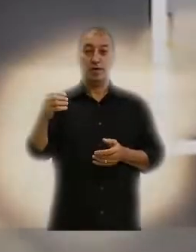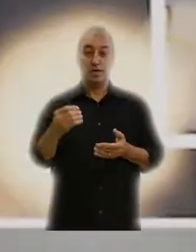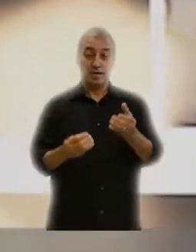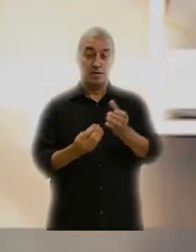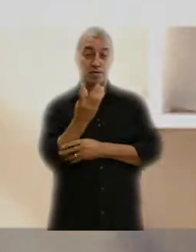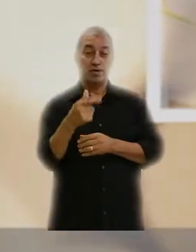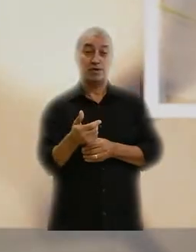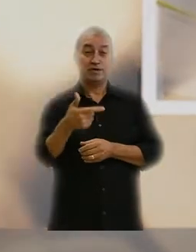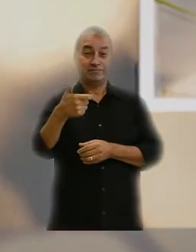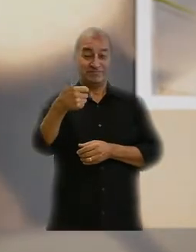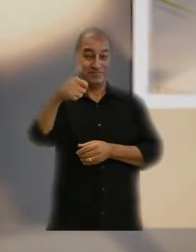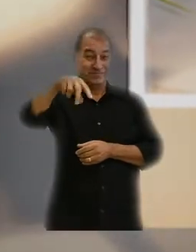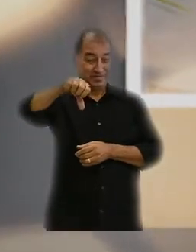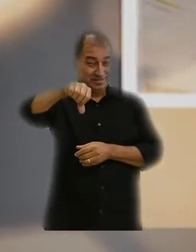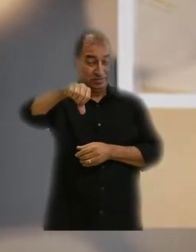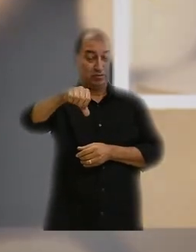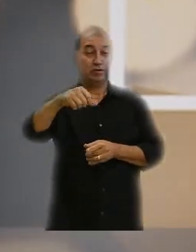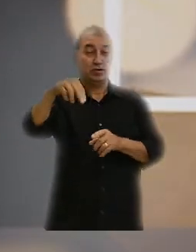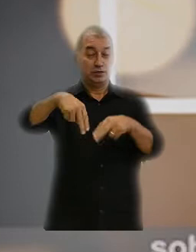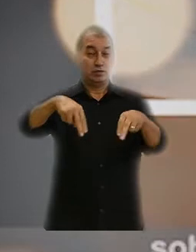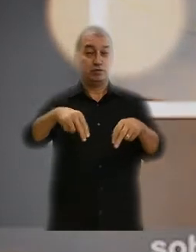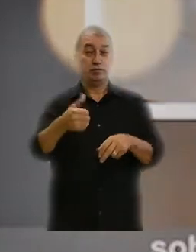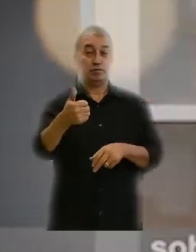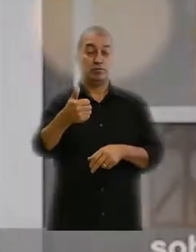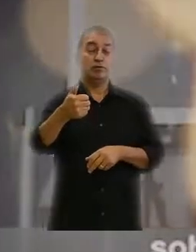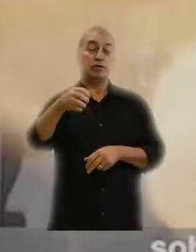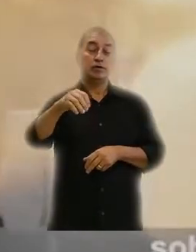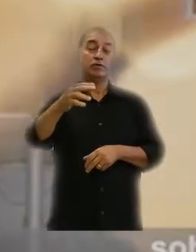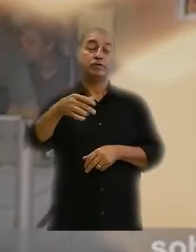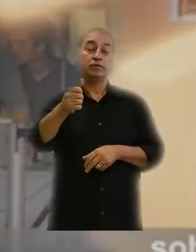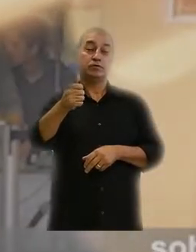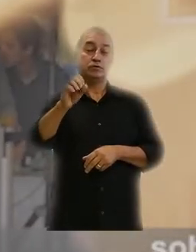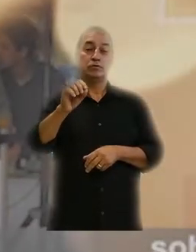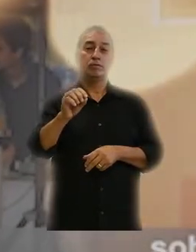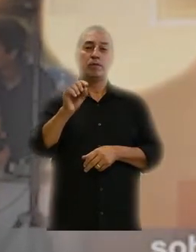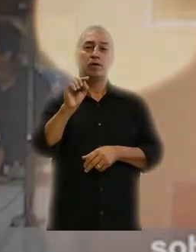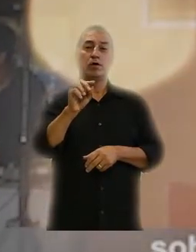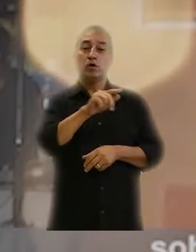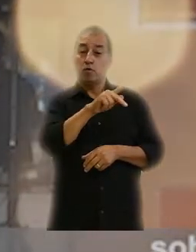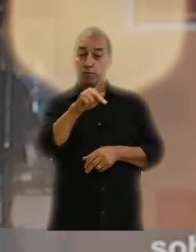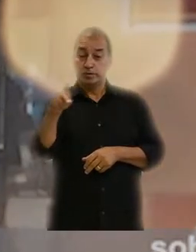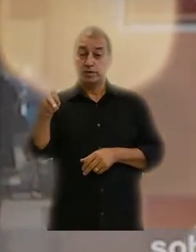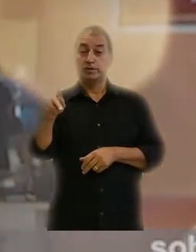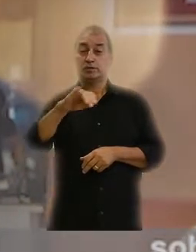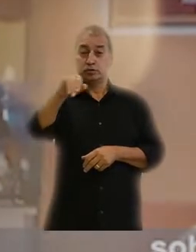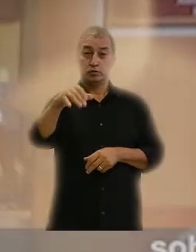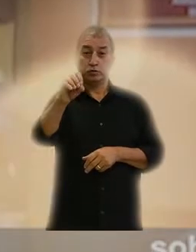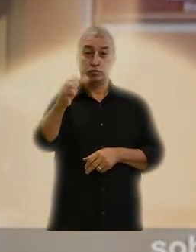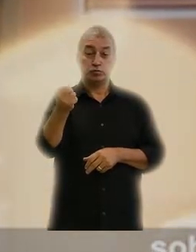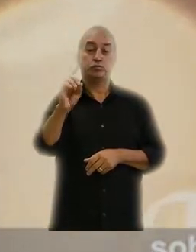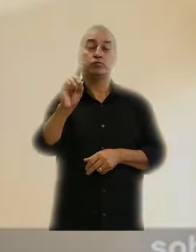inaugurada em 19 de novembro de 2018, sob a presidência do desembargador João de Deus Gomes de Souza.